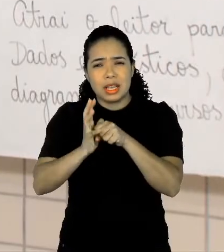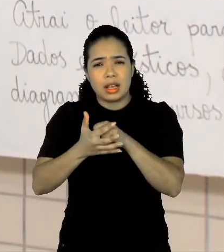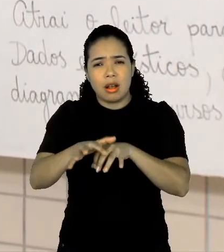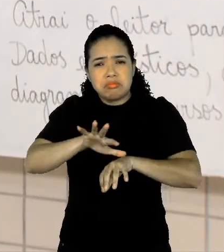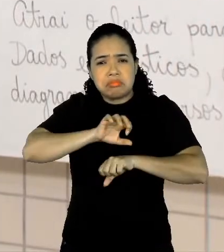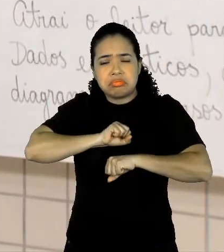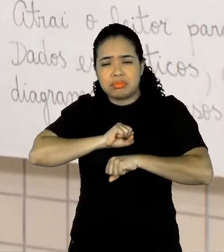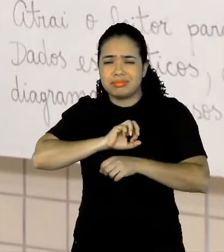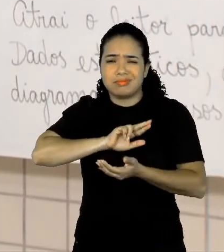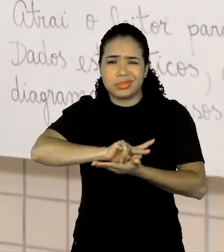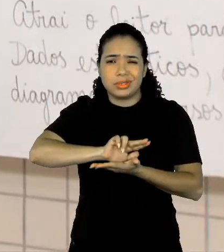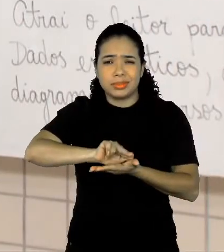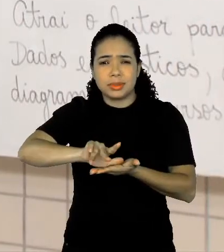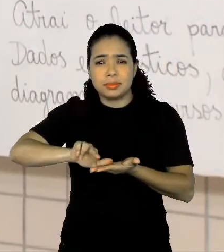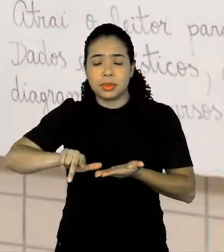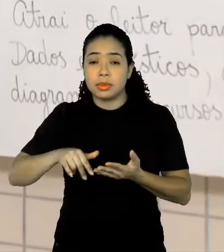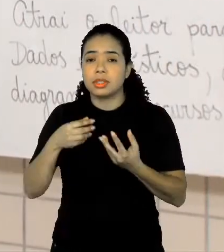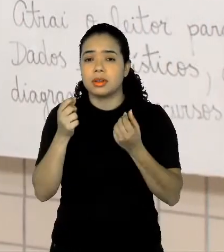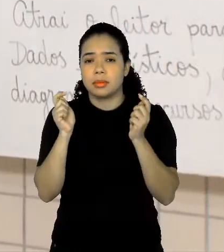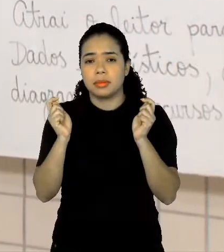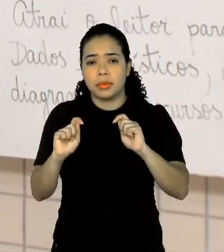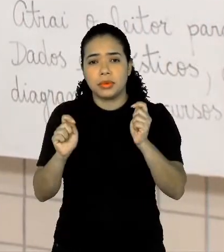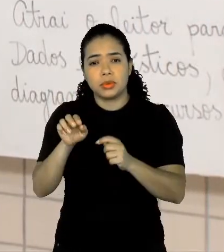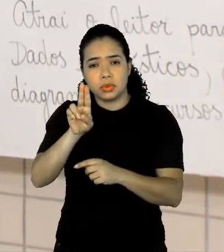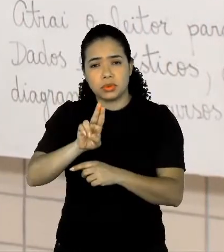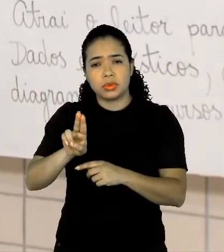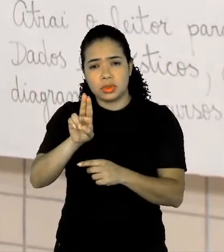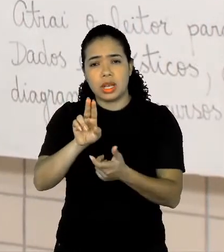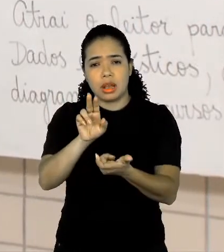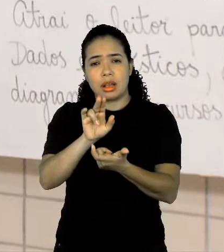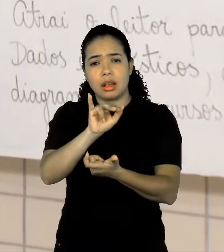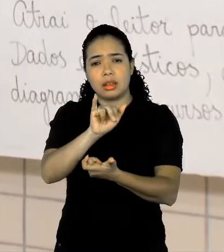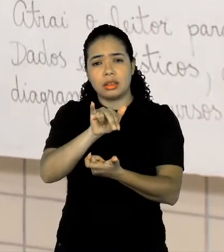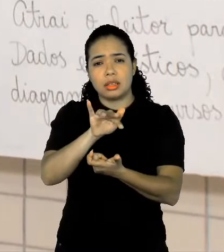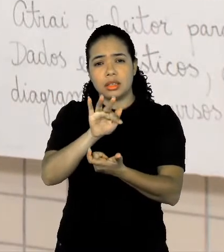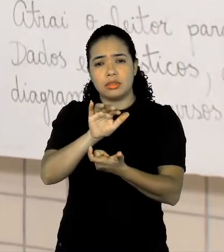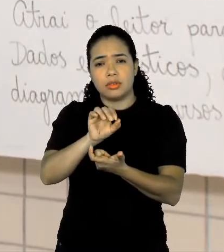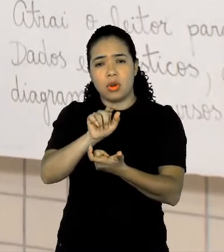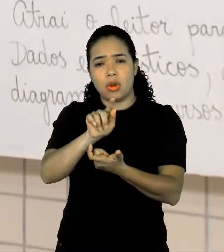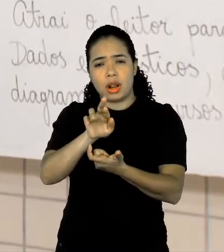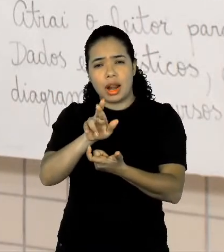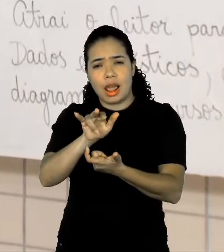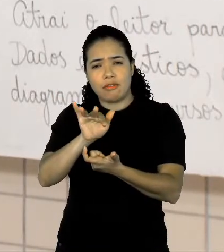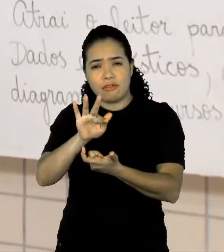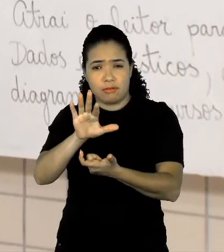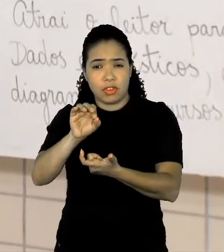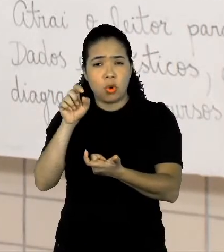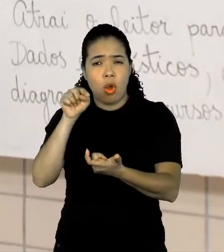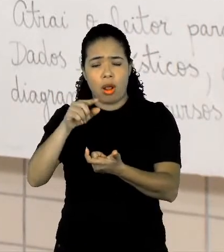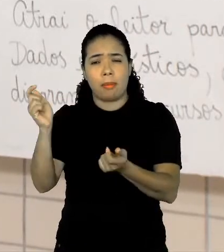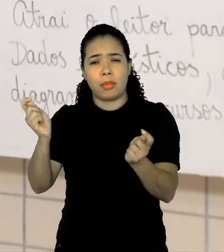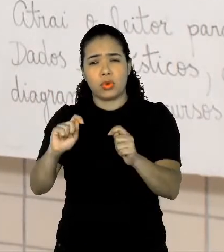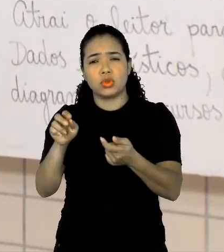expositivo, a gente poderia sim utilizar um infográfico, né, para explicar todas as